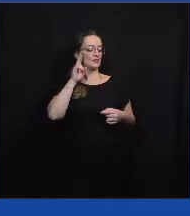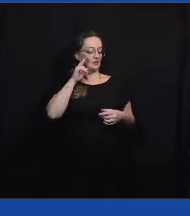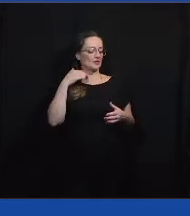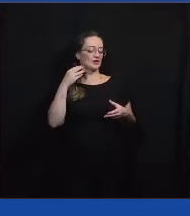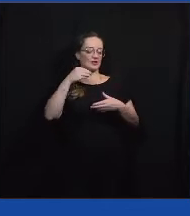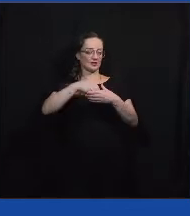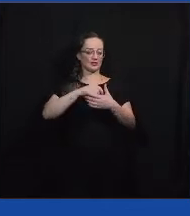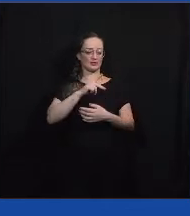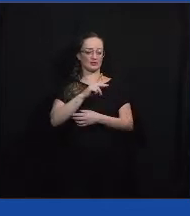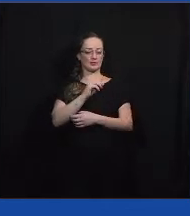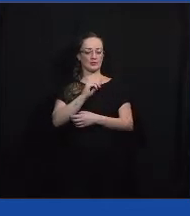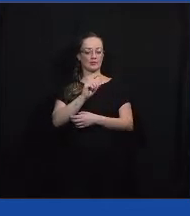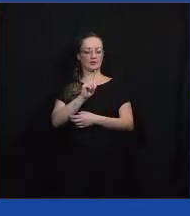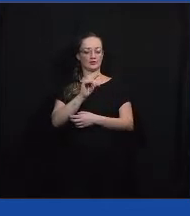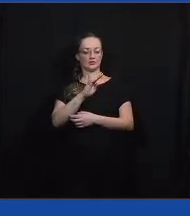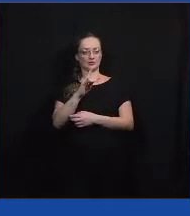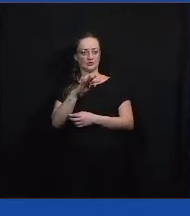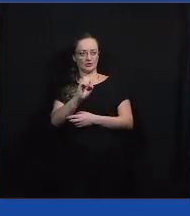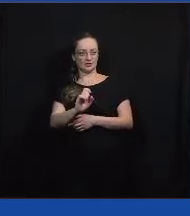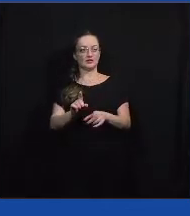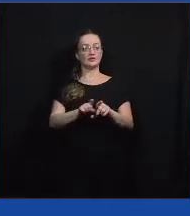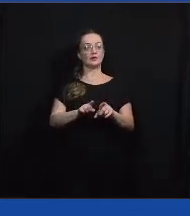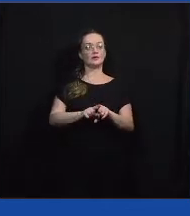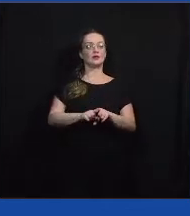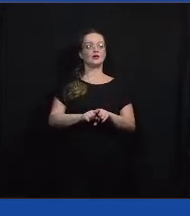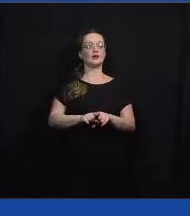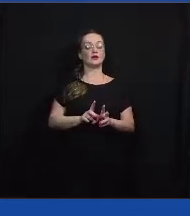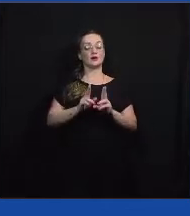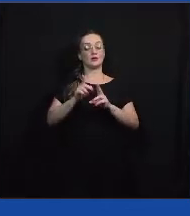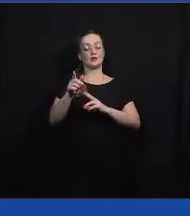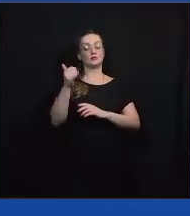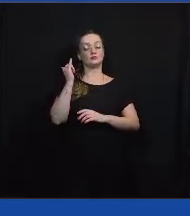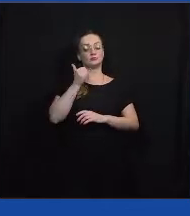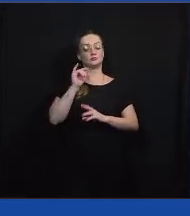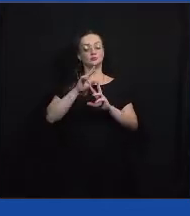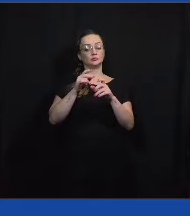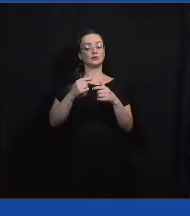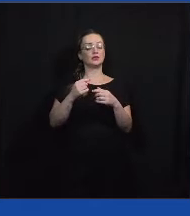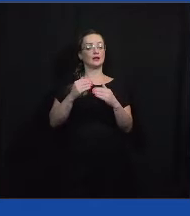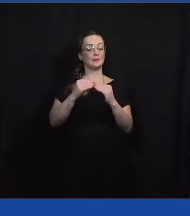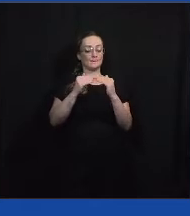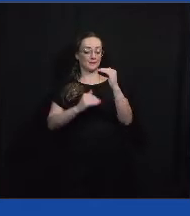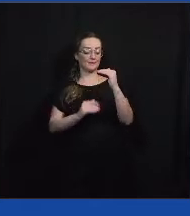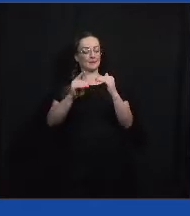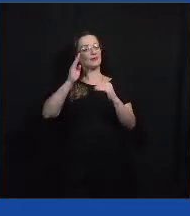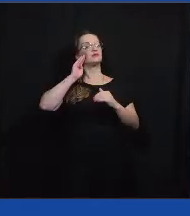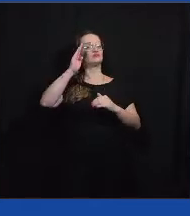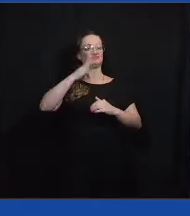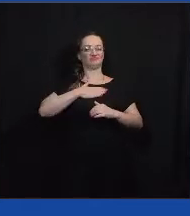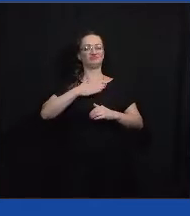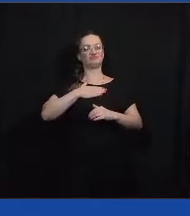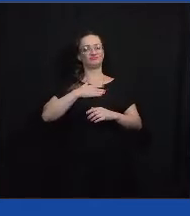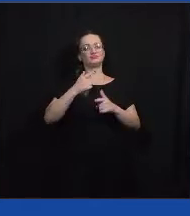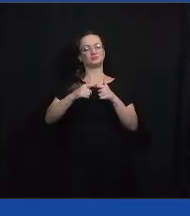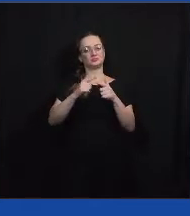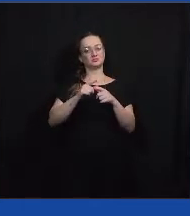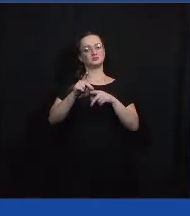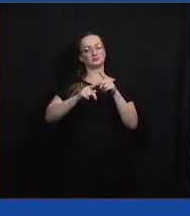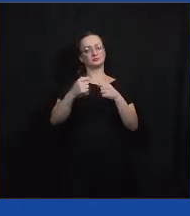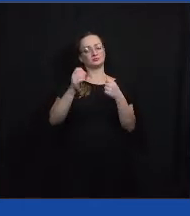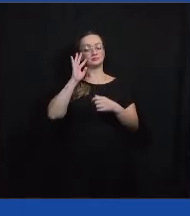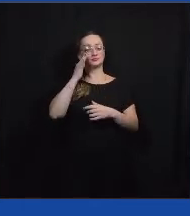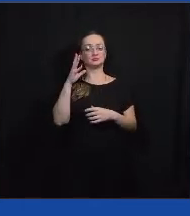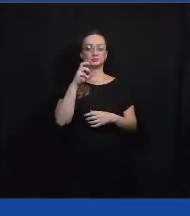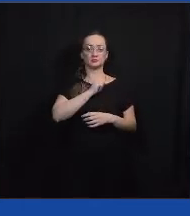Politize também. E, assim como a Carol falou da questão de desigualdades, para mim, esse é o principal problema público que tem que ser resolvido hoje,